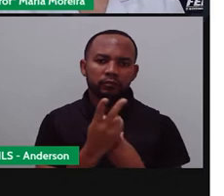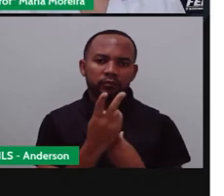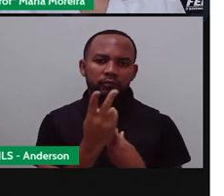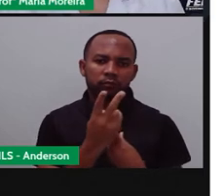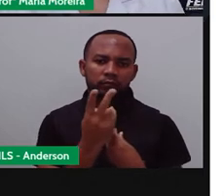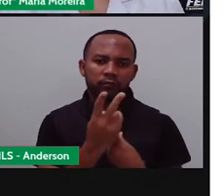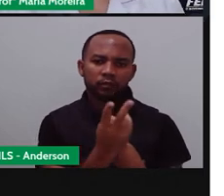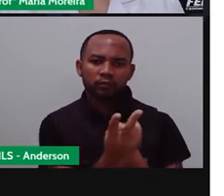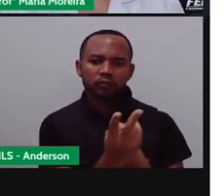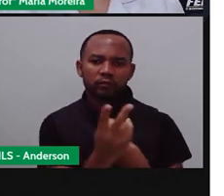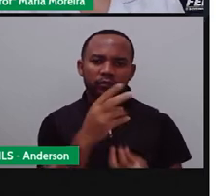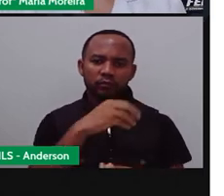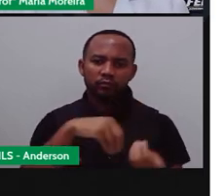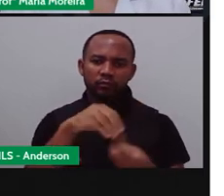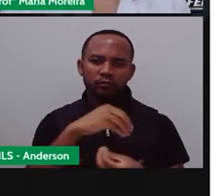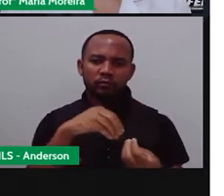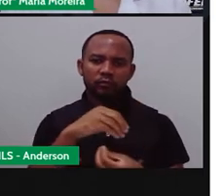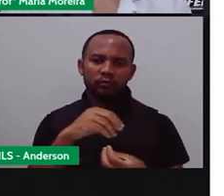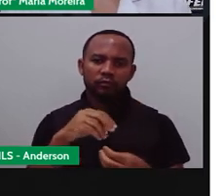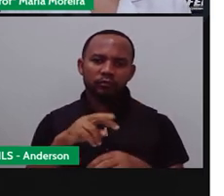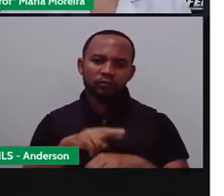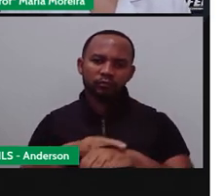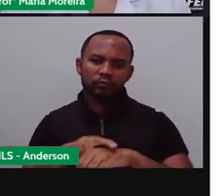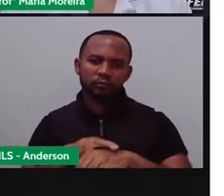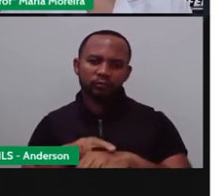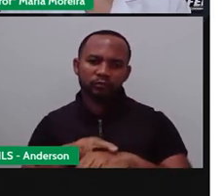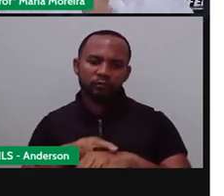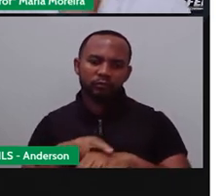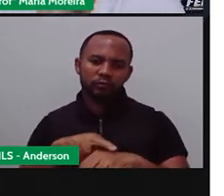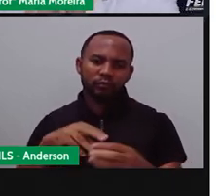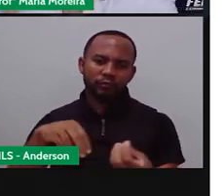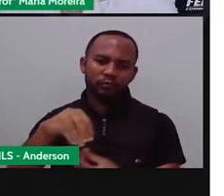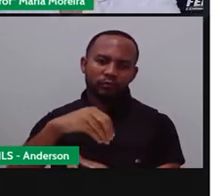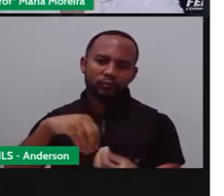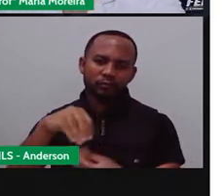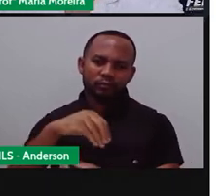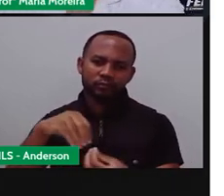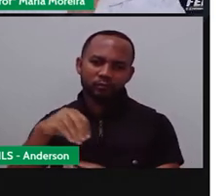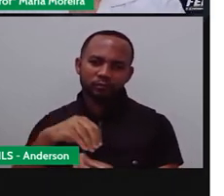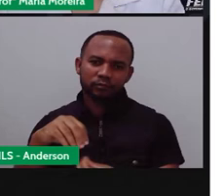o roxo. Então, a está produzindo o quê aqui? Cores o quê?